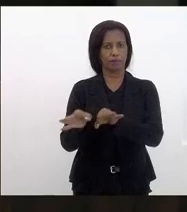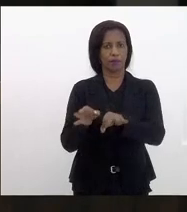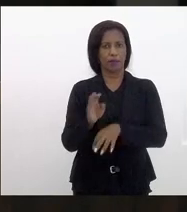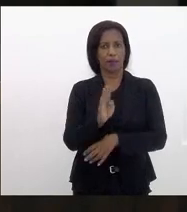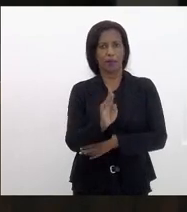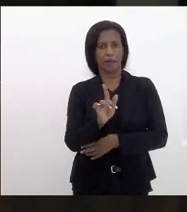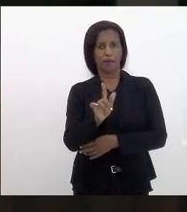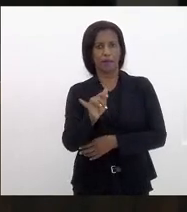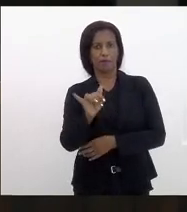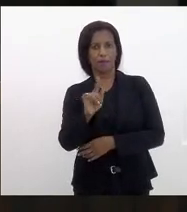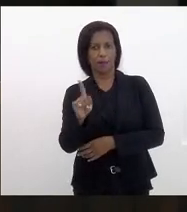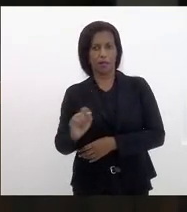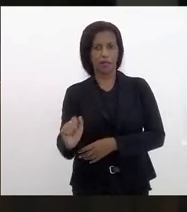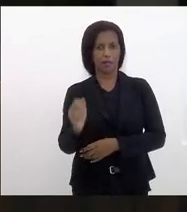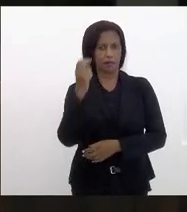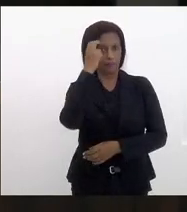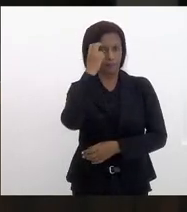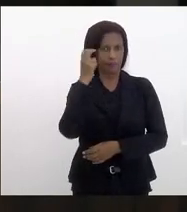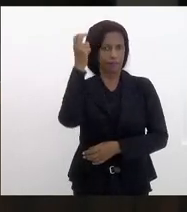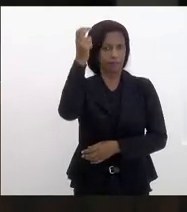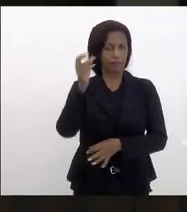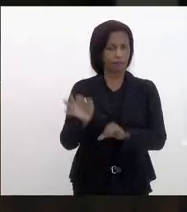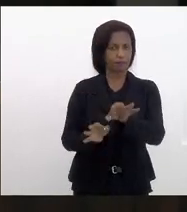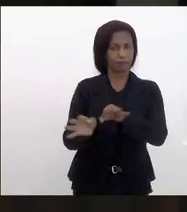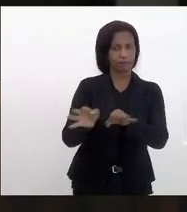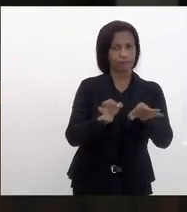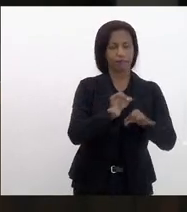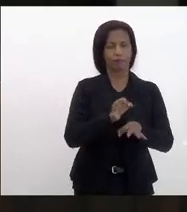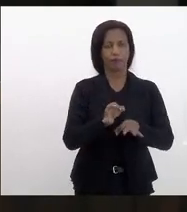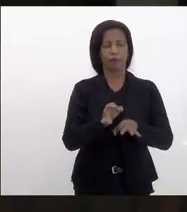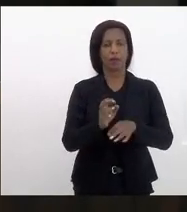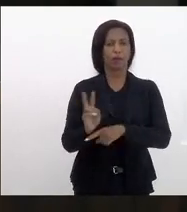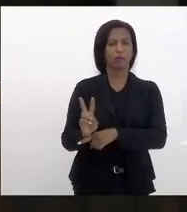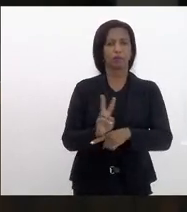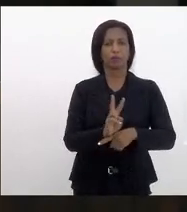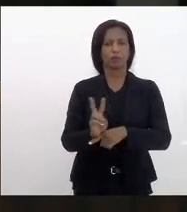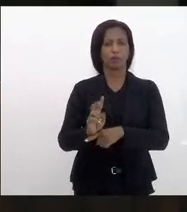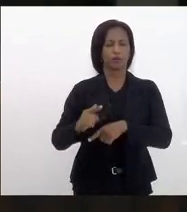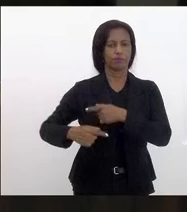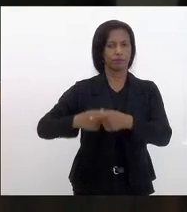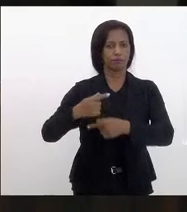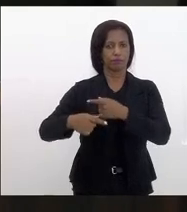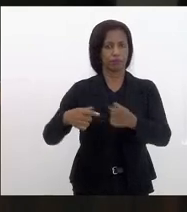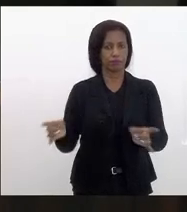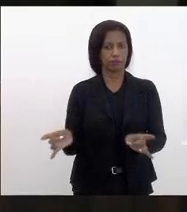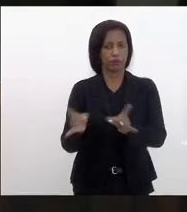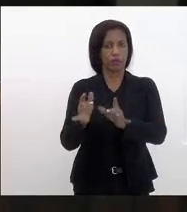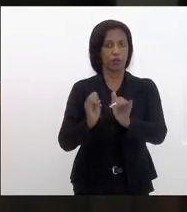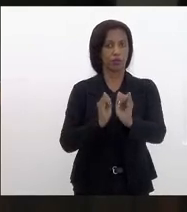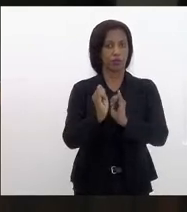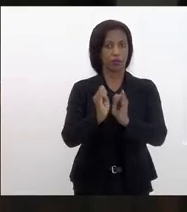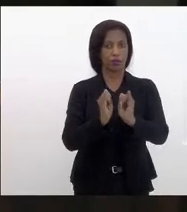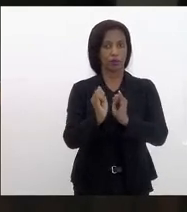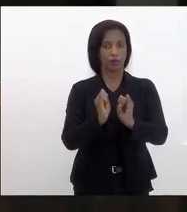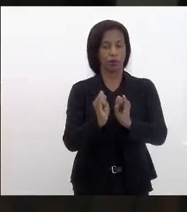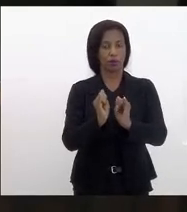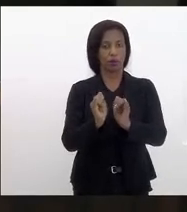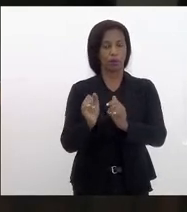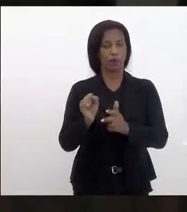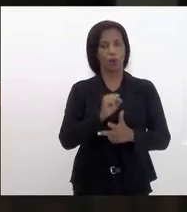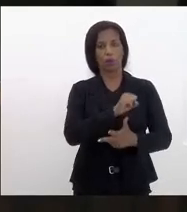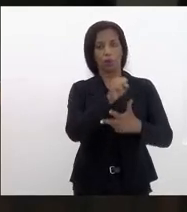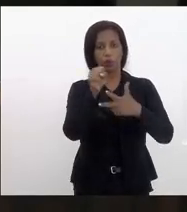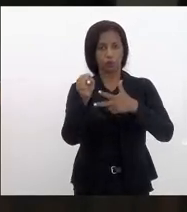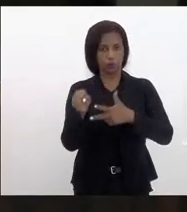Inteligente, objetivando o aperfeiçoamento dos procedimentos, a geração e disponibilização de informações pelo poder público